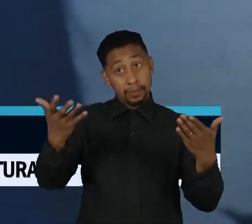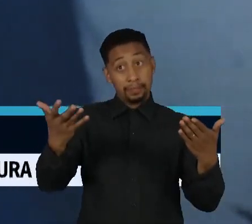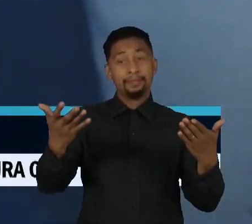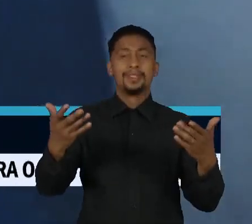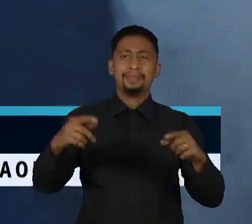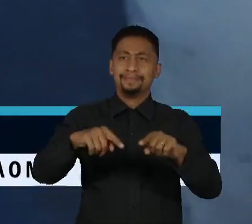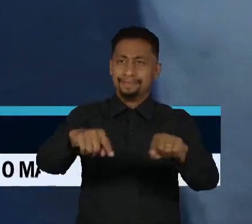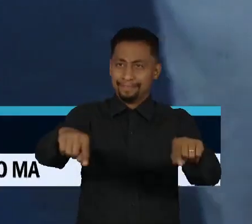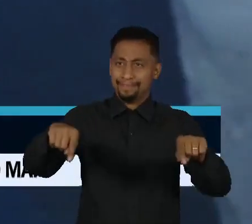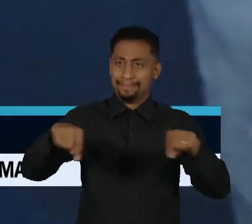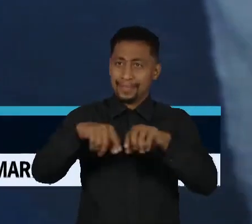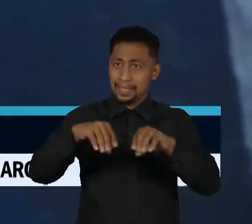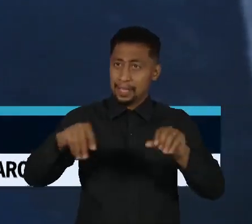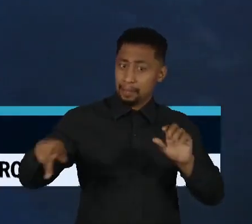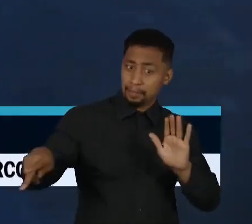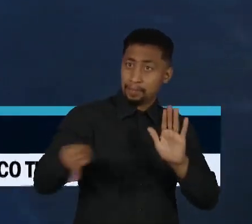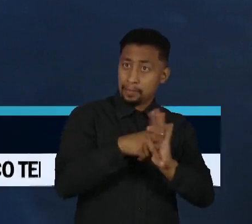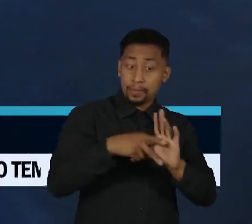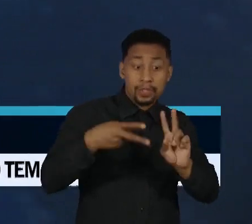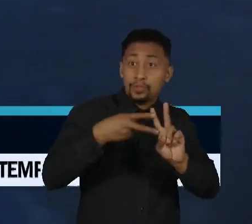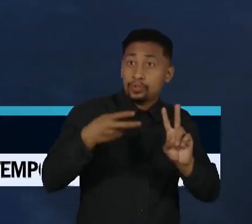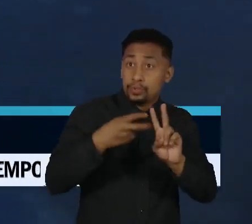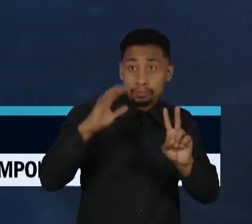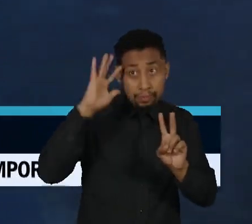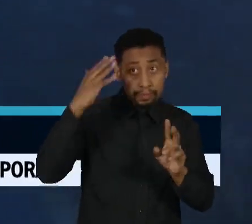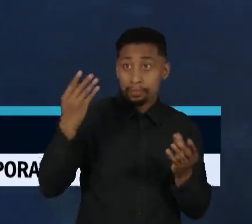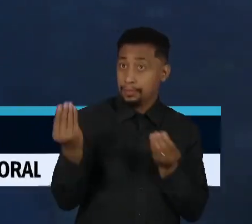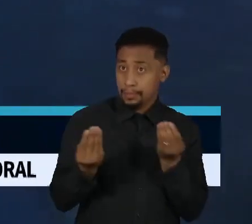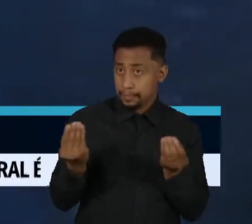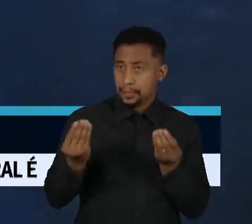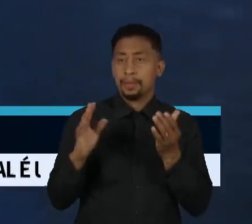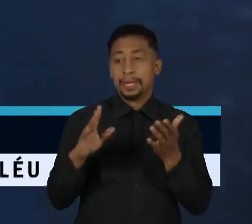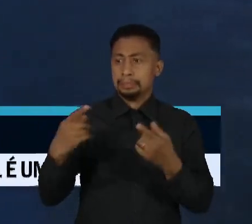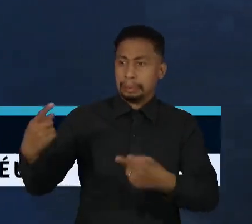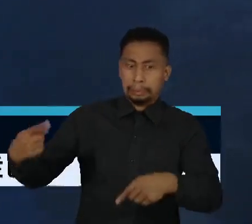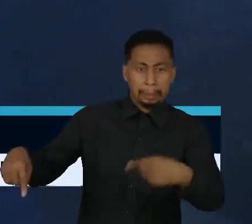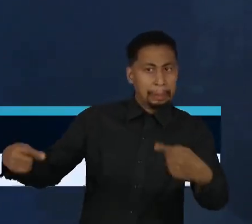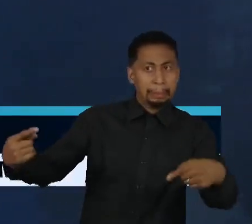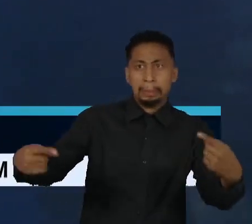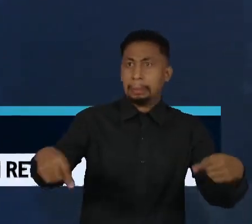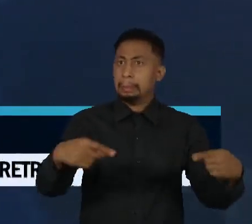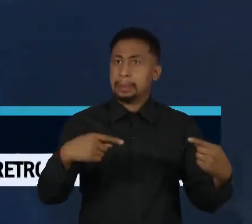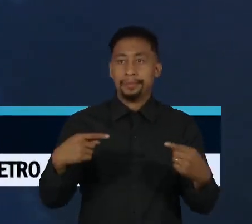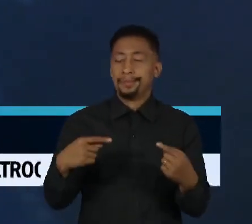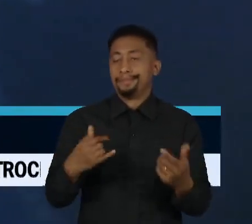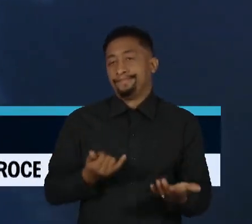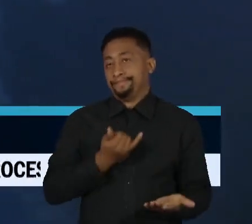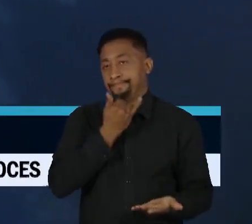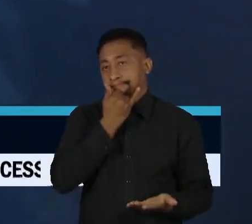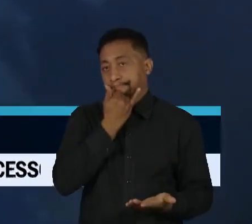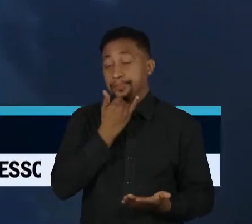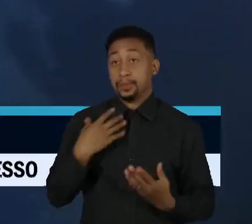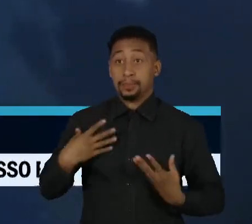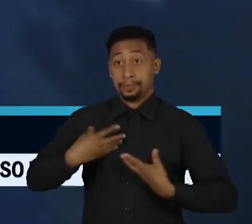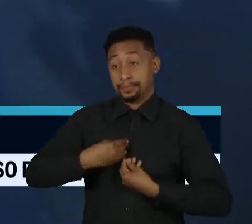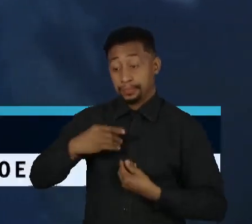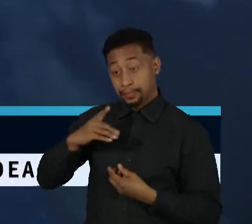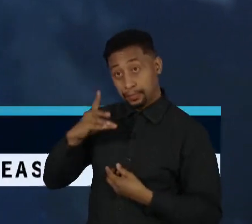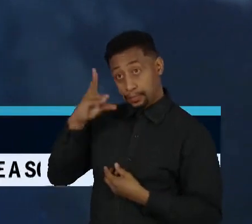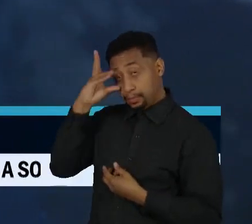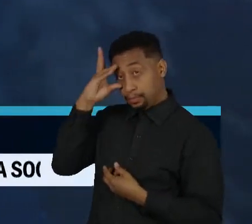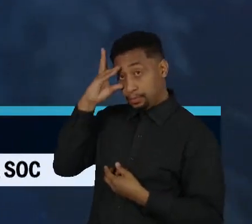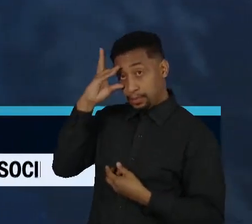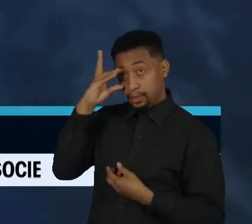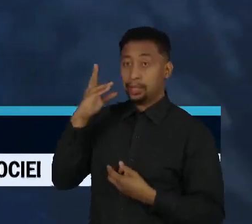demarcação de terras indígenas. Mas o debate durou pouco. No início da tarde, o ministro André Mendonça pediu vista do processo, o que